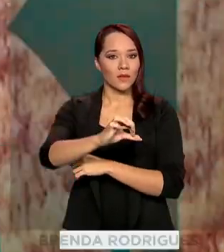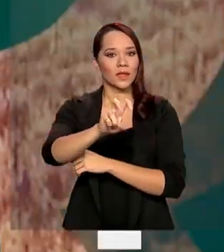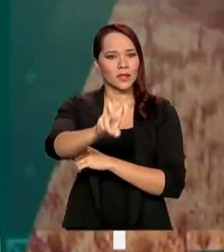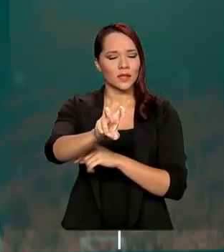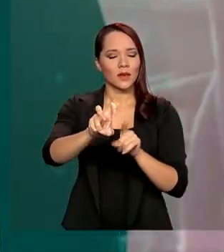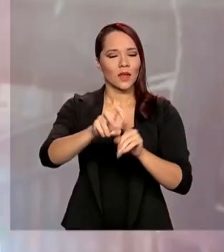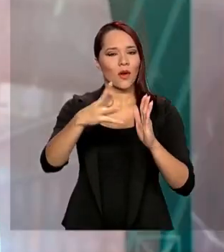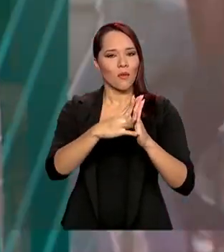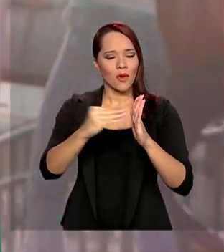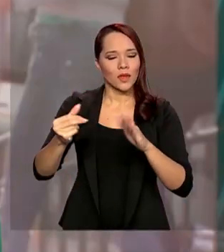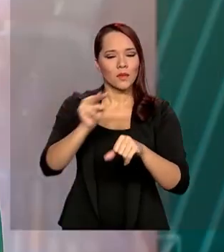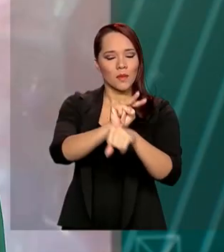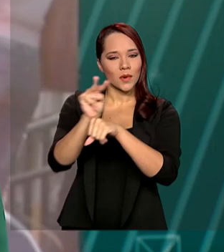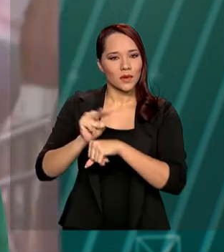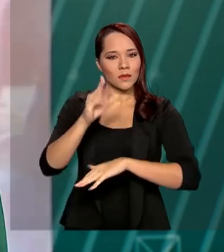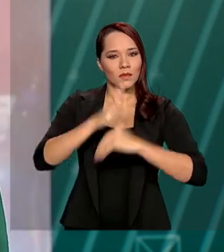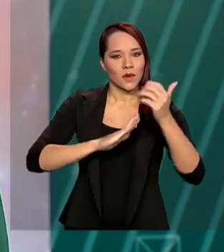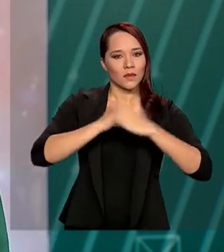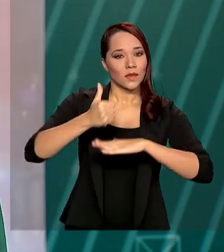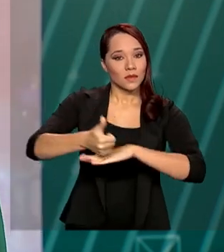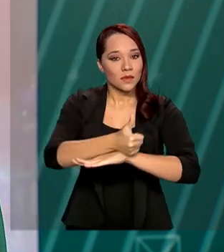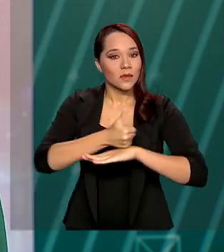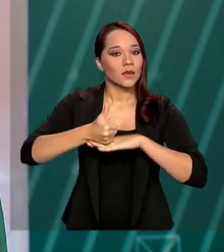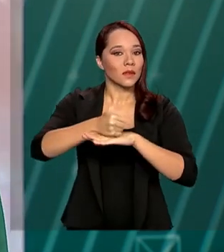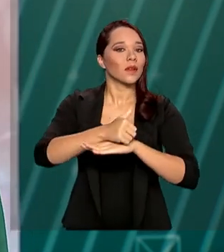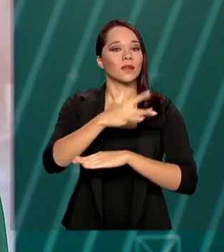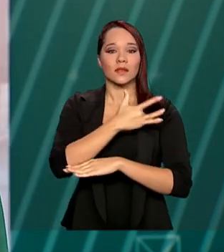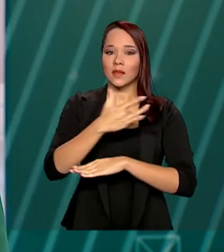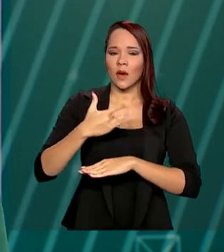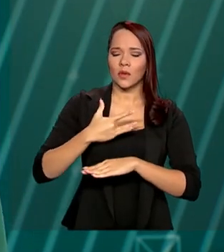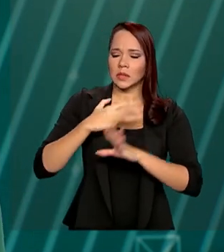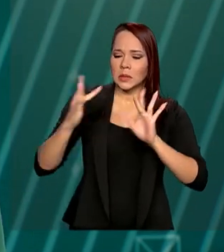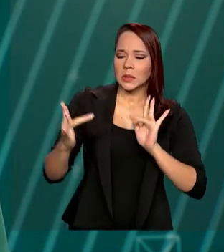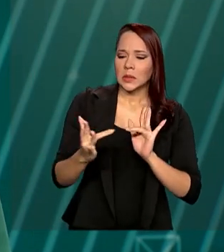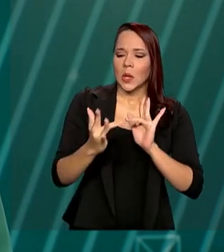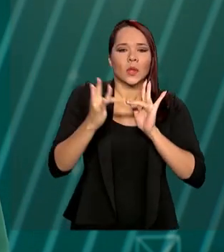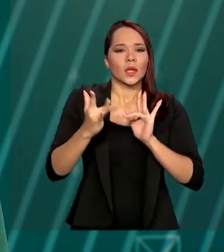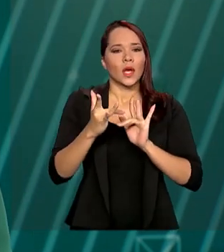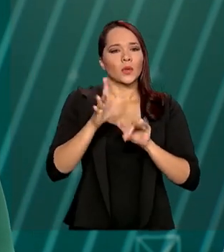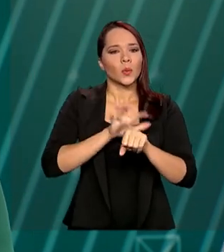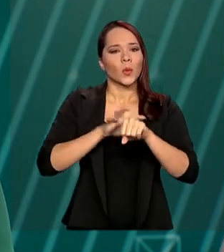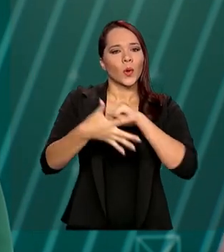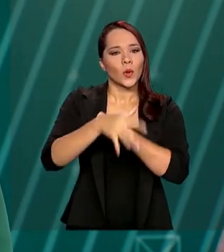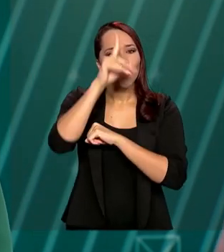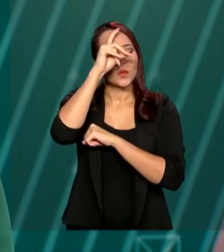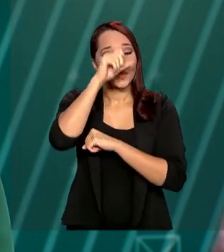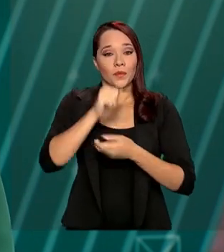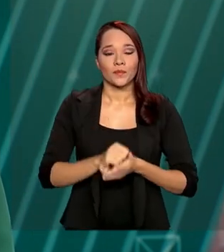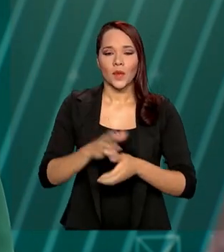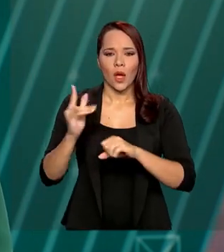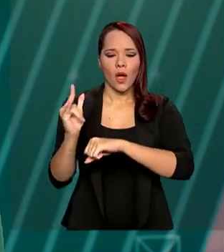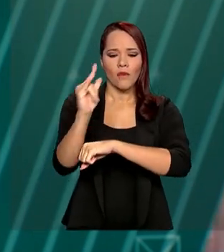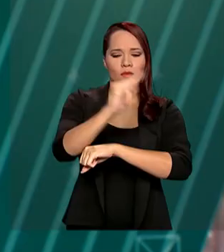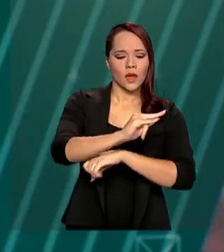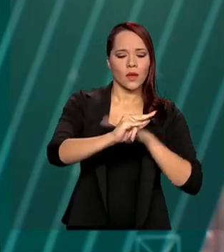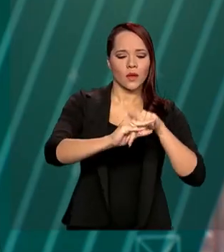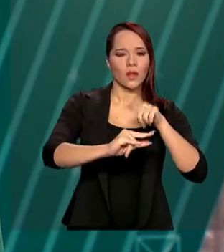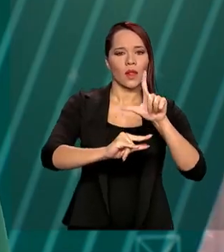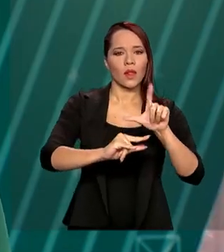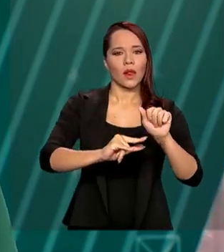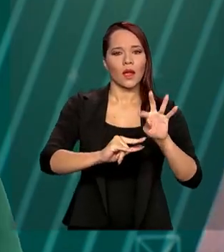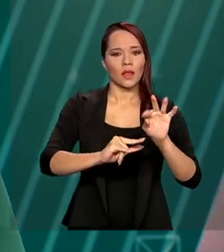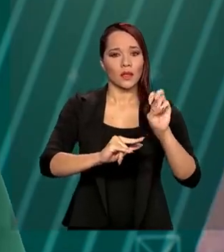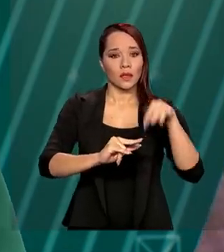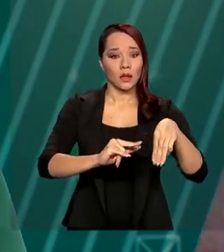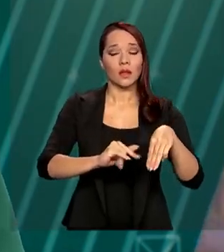indicado para proteger profissionais de saúde expostos ao coronavírus. Um avião da Latam trouxe da China